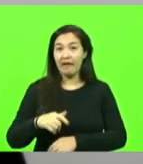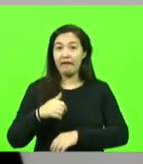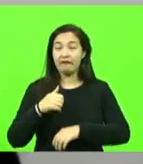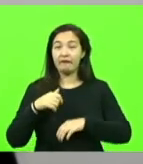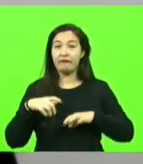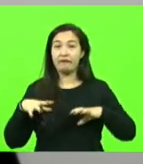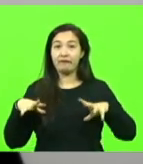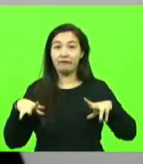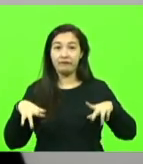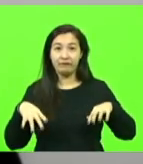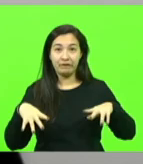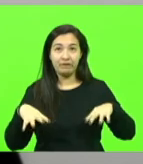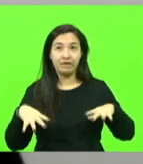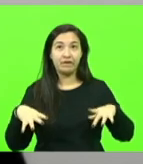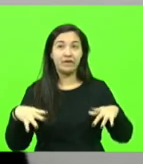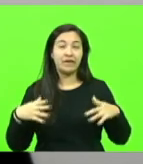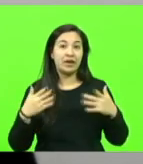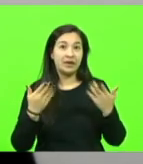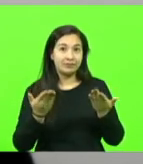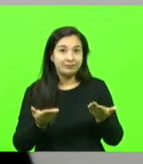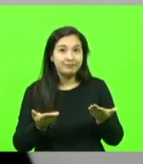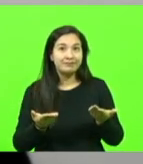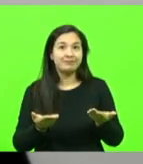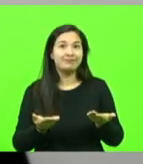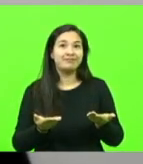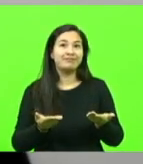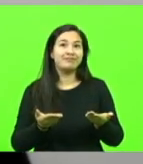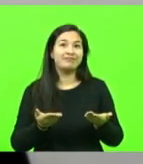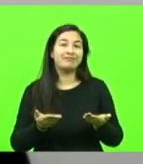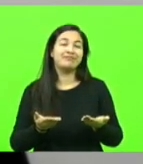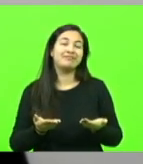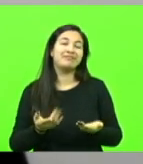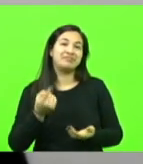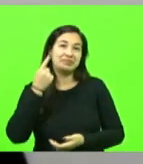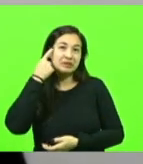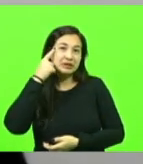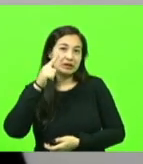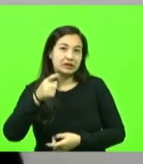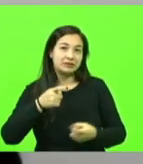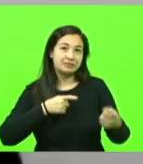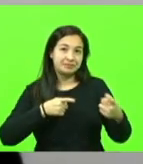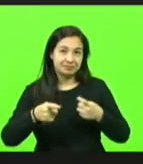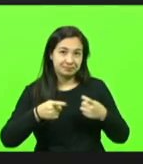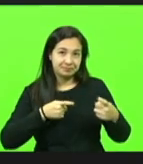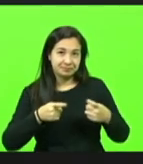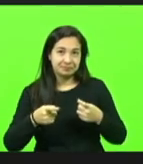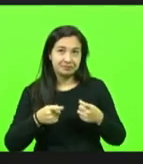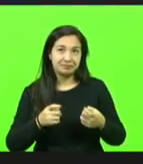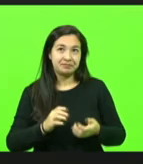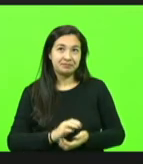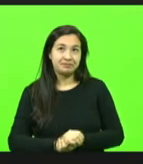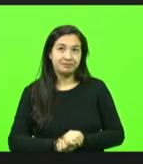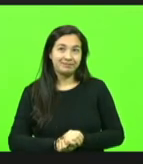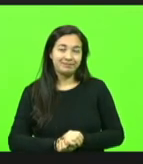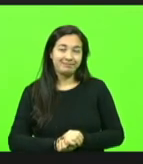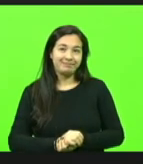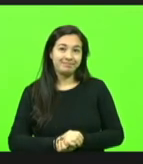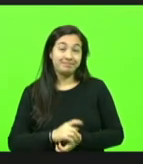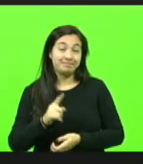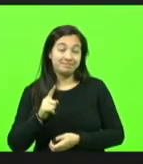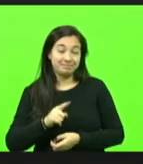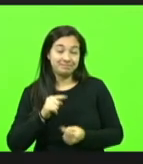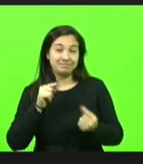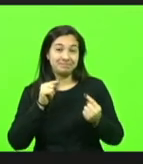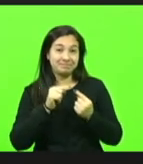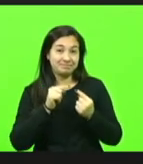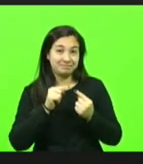na data alusiva a esse movimento chamado Guerra do Contestado. Muito bem, muito bem, deputado Sareno,